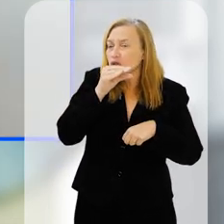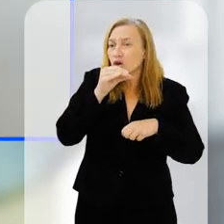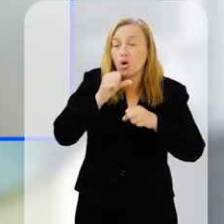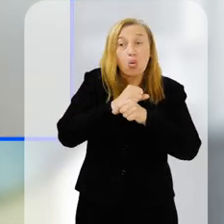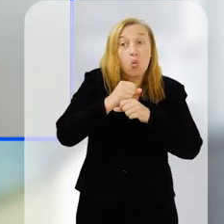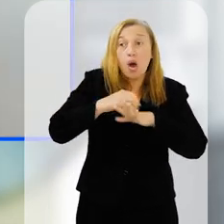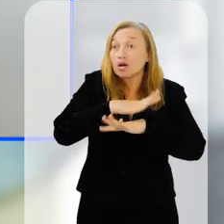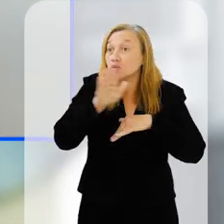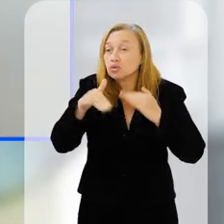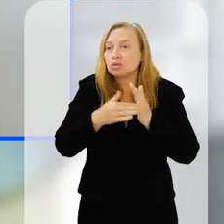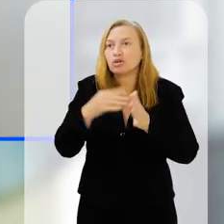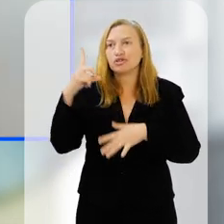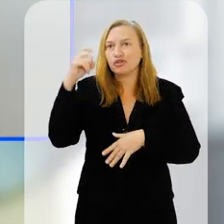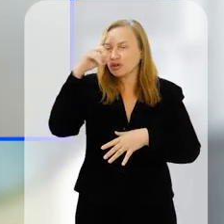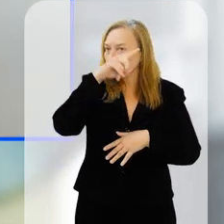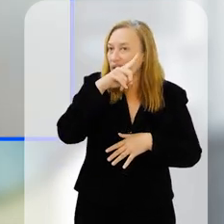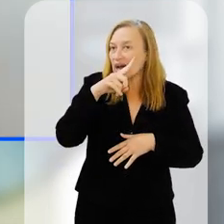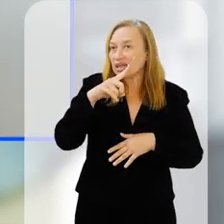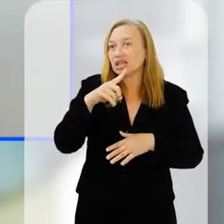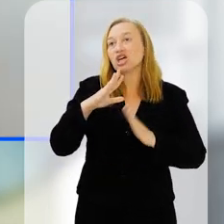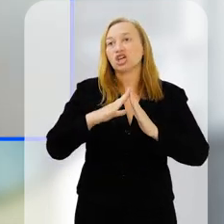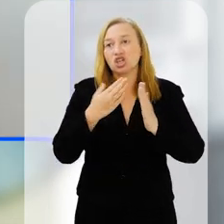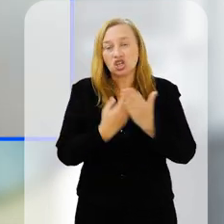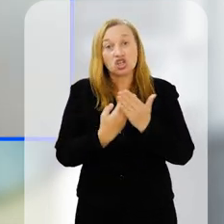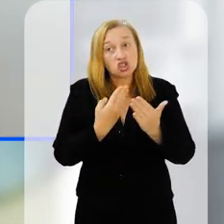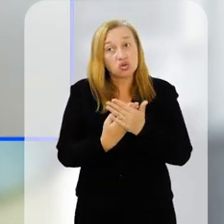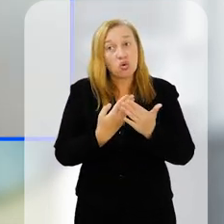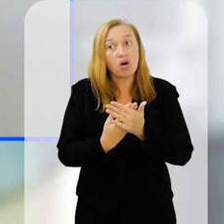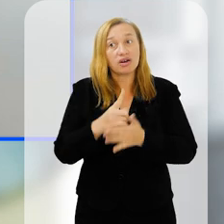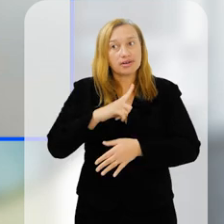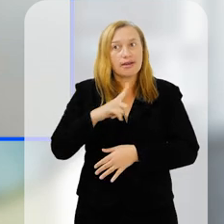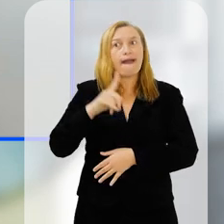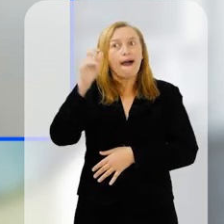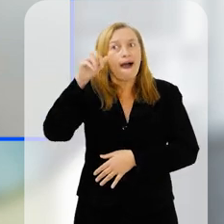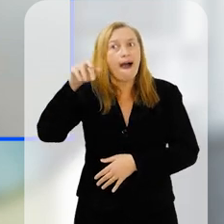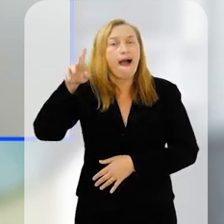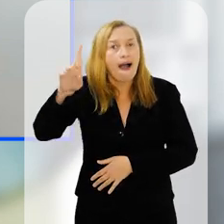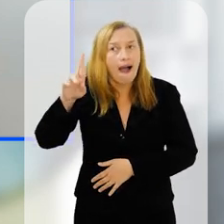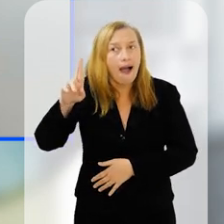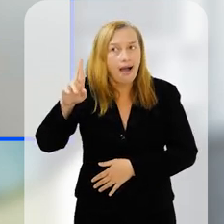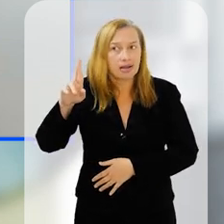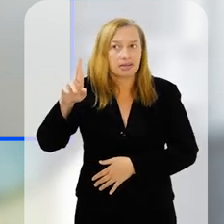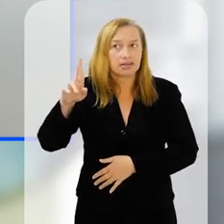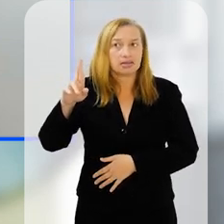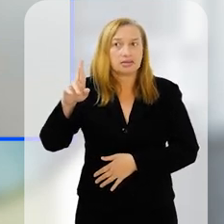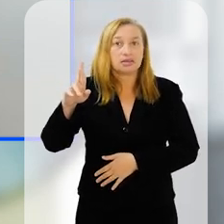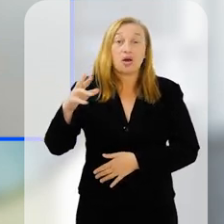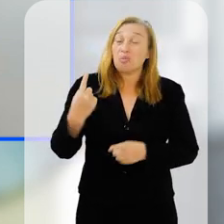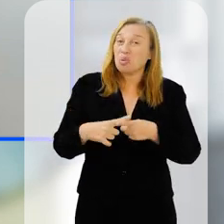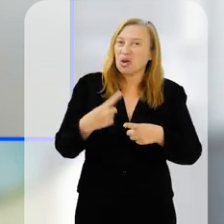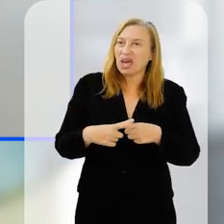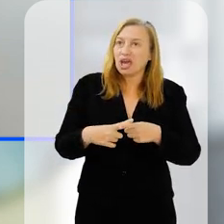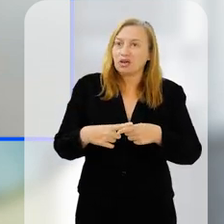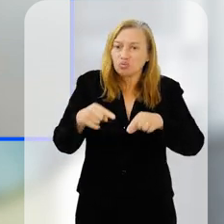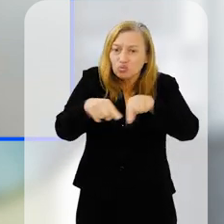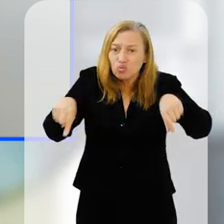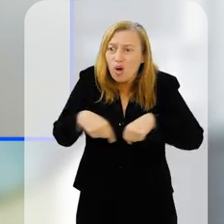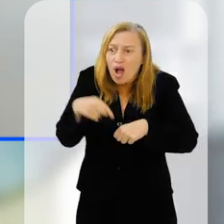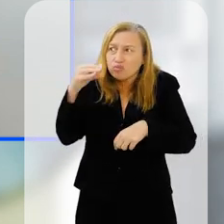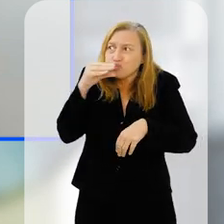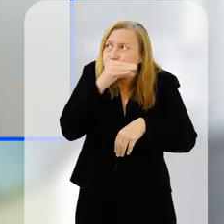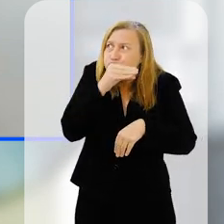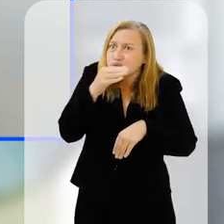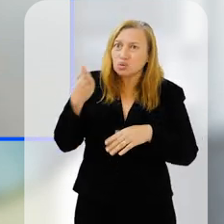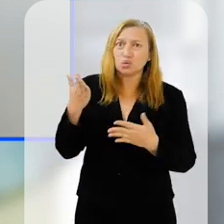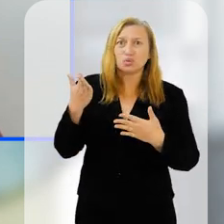e a gente ainda encontra algumas dificuldades de escolas que levantam isso. mas as crianças vão conseguir dormir nesse calor? A